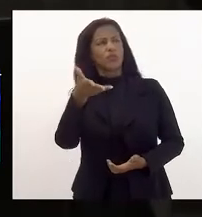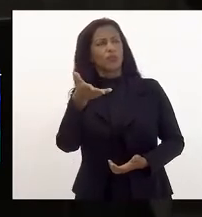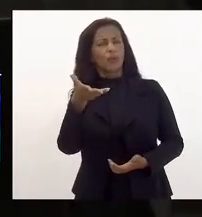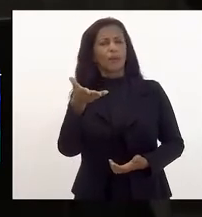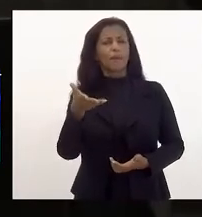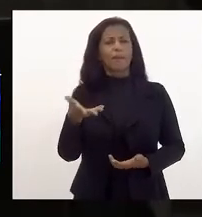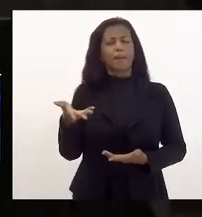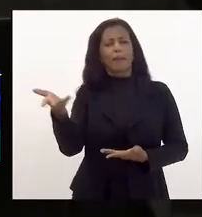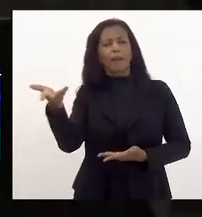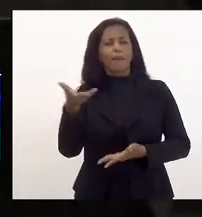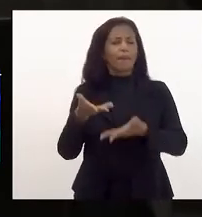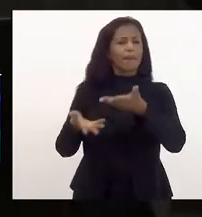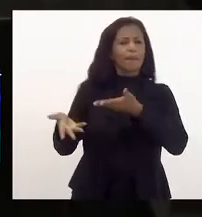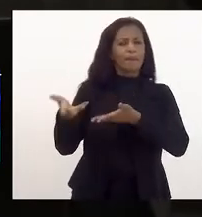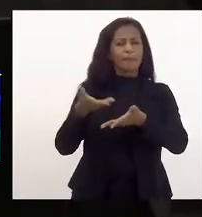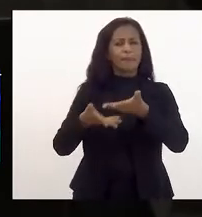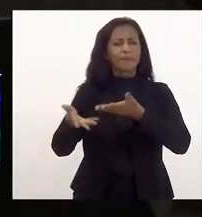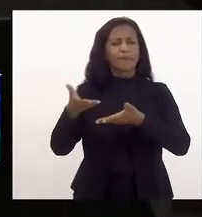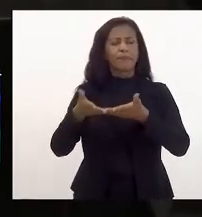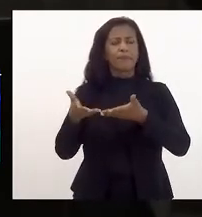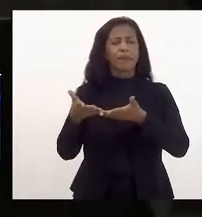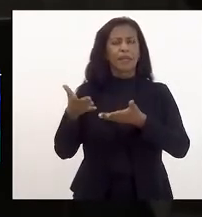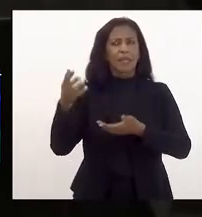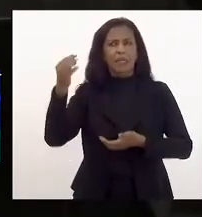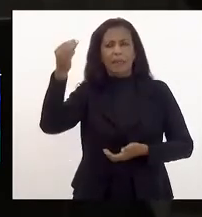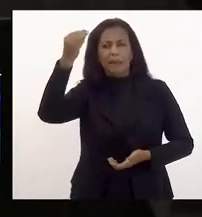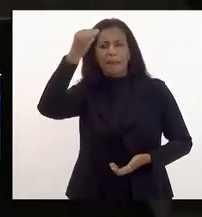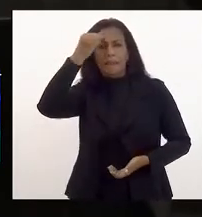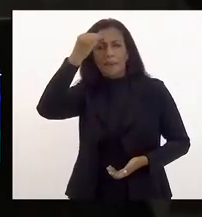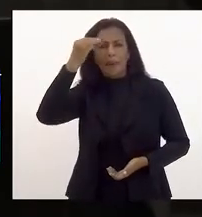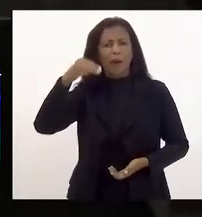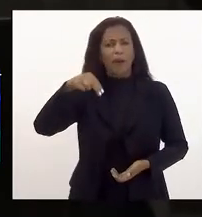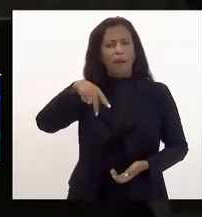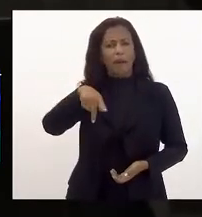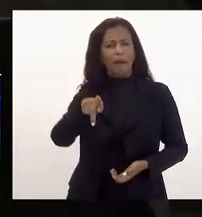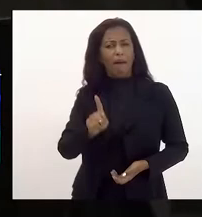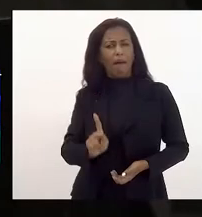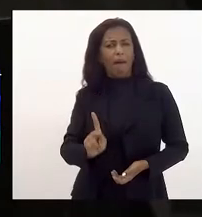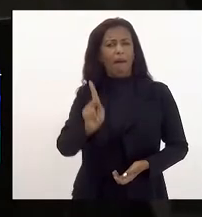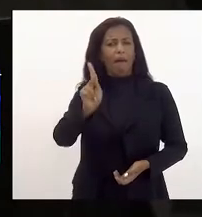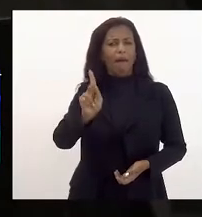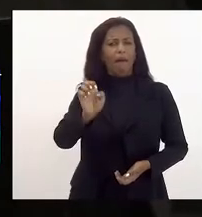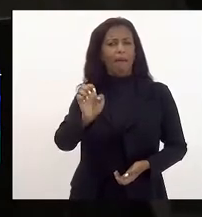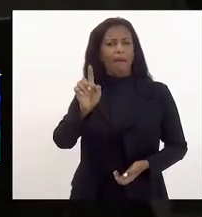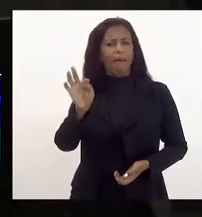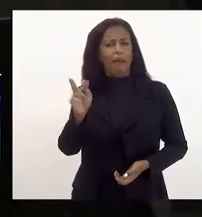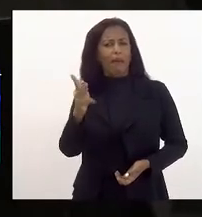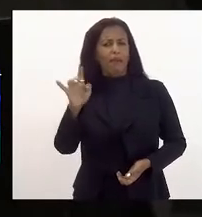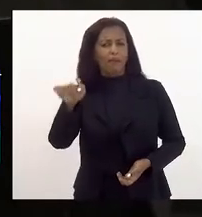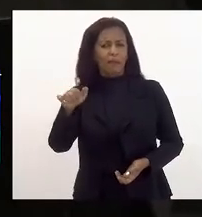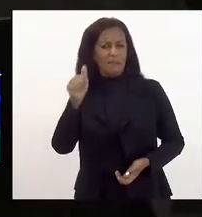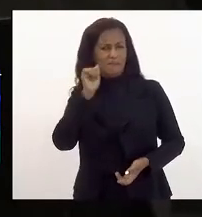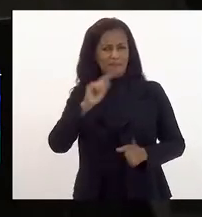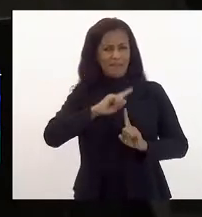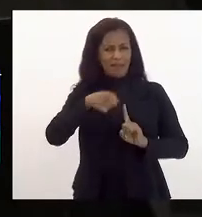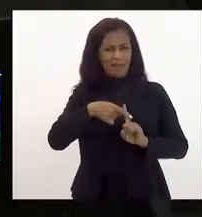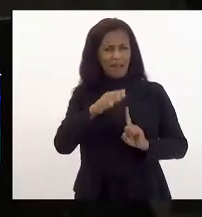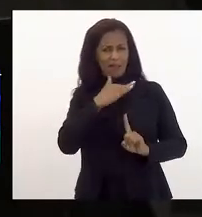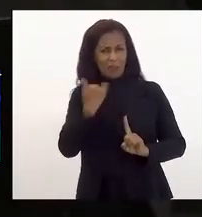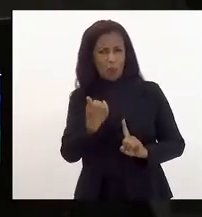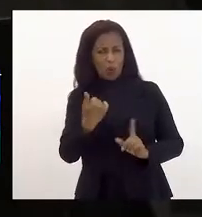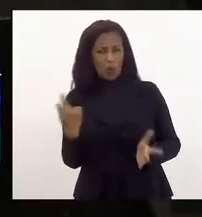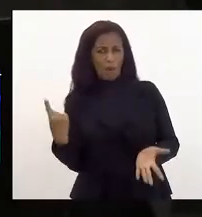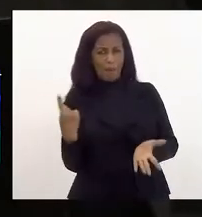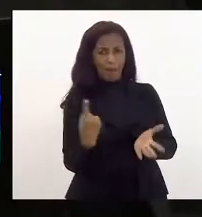em solidariedade em memória a Kathleen Romeu em solidariedade a sua família nós marcamos uma